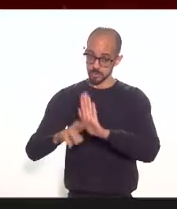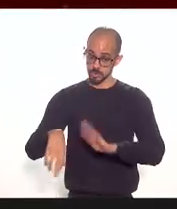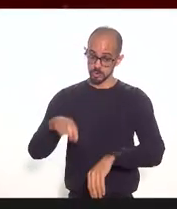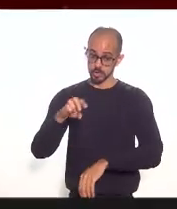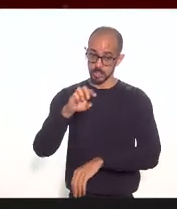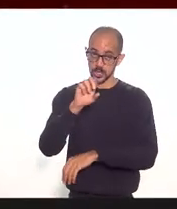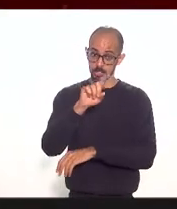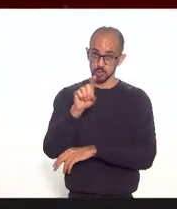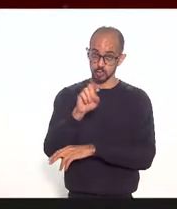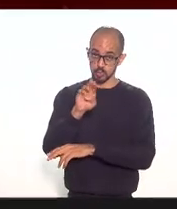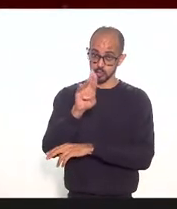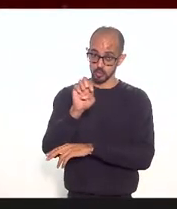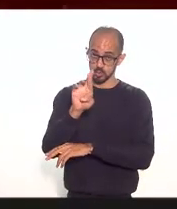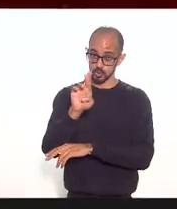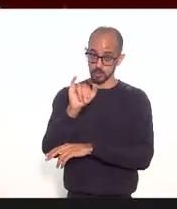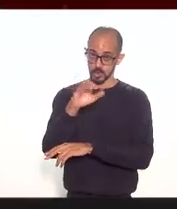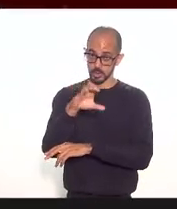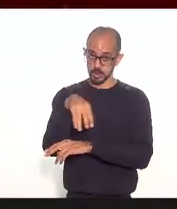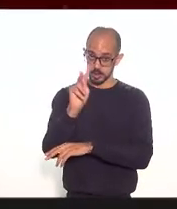Zurich